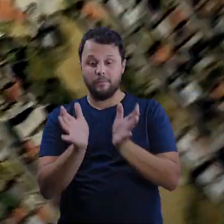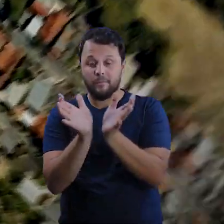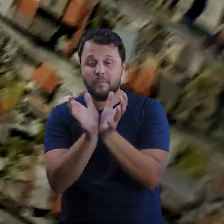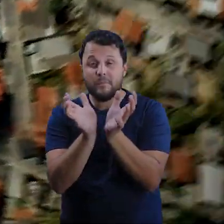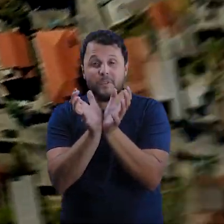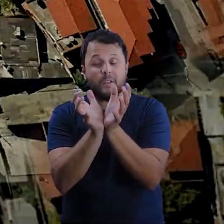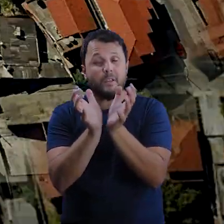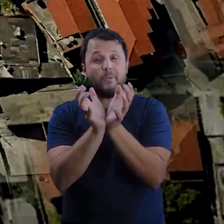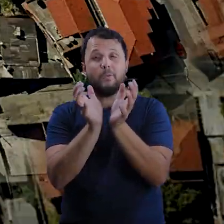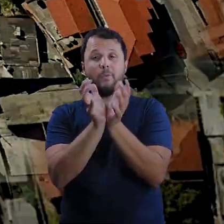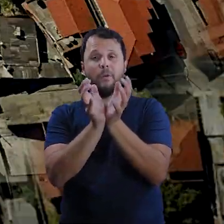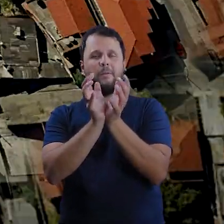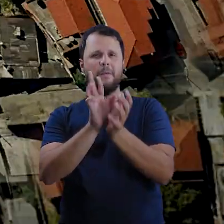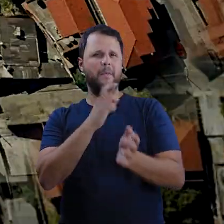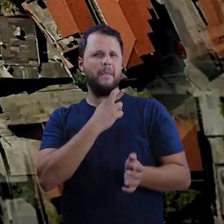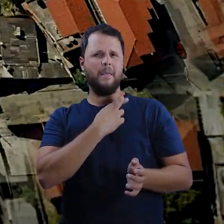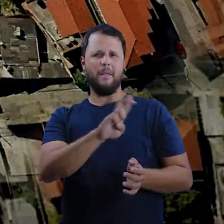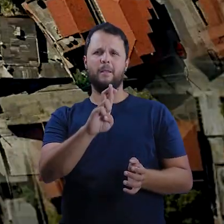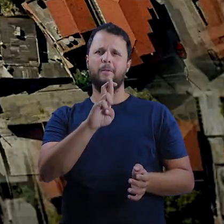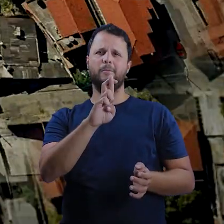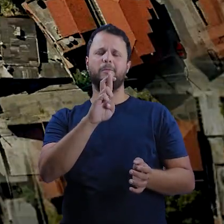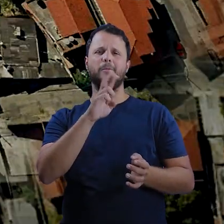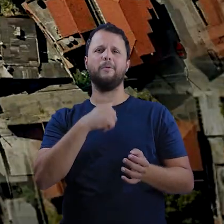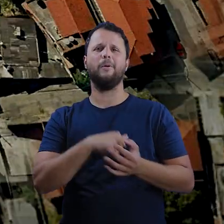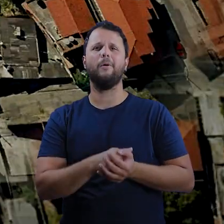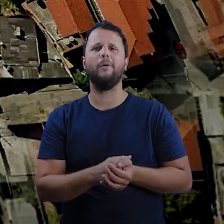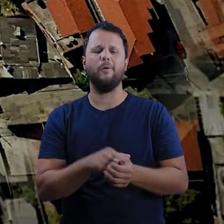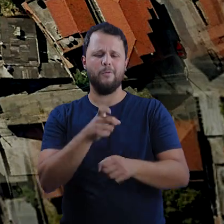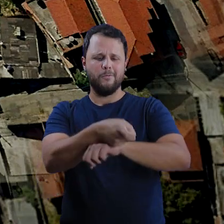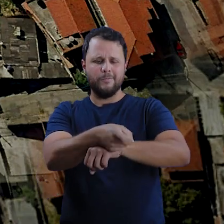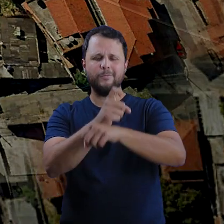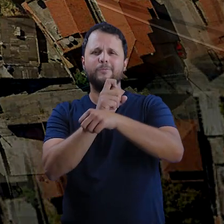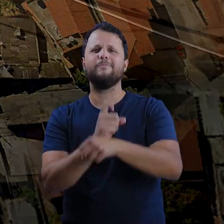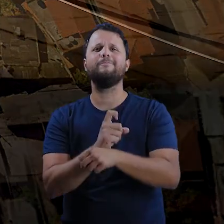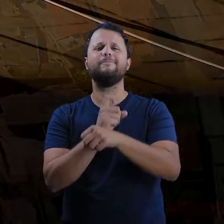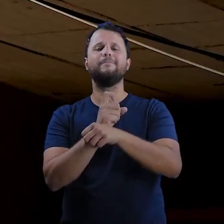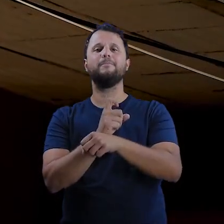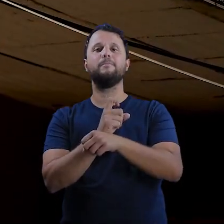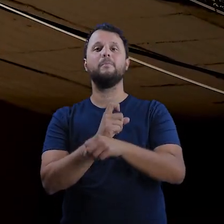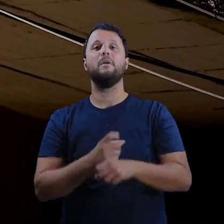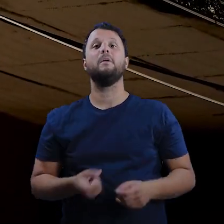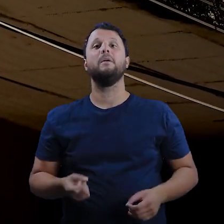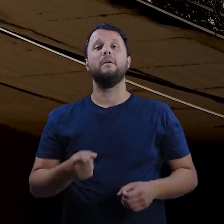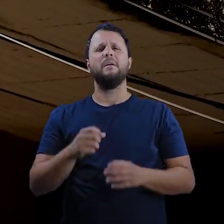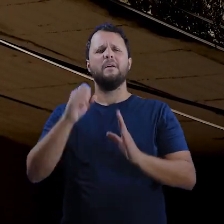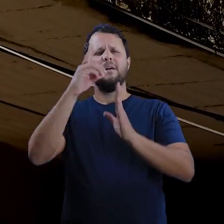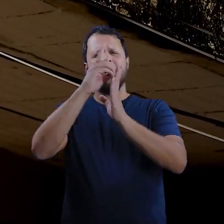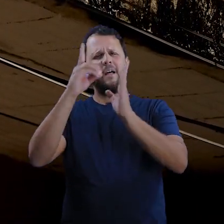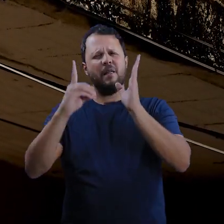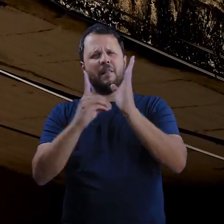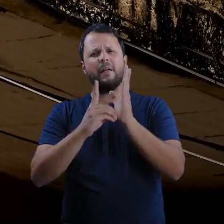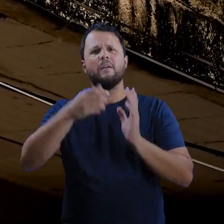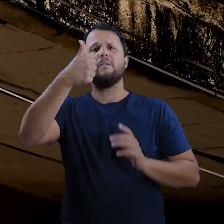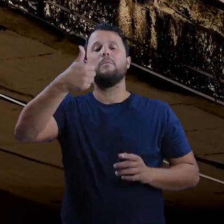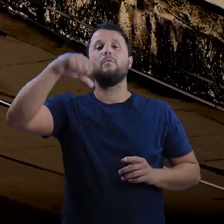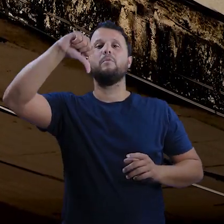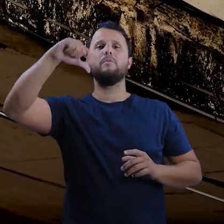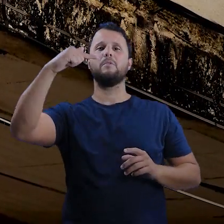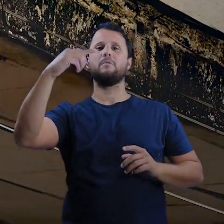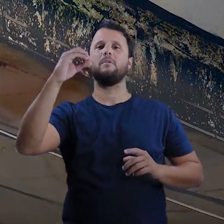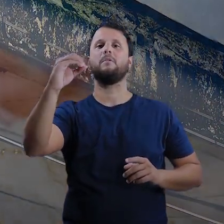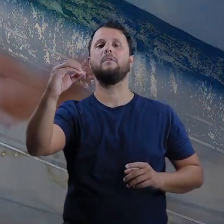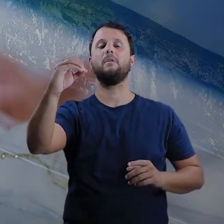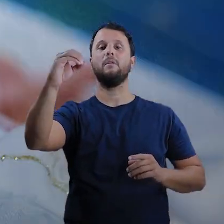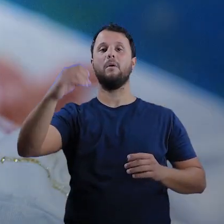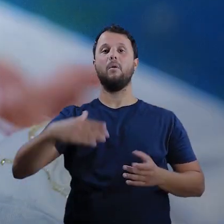comunidade religiosa e quilombola Manzunguzu Caiango ocupa seu território desde a década de 1970,